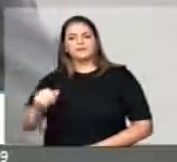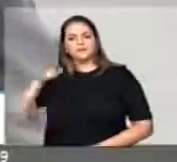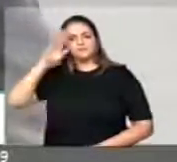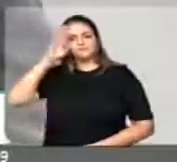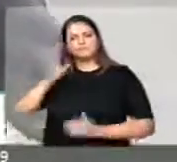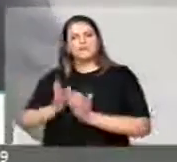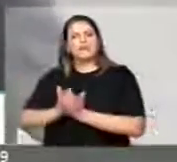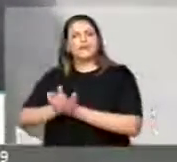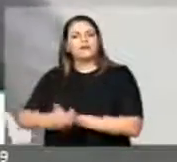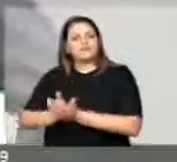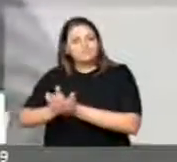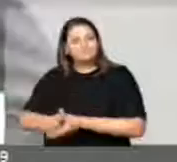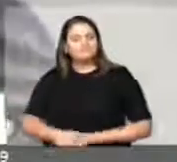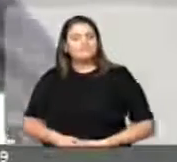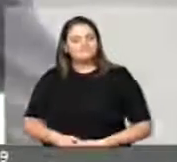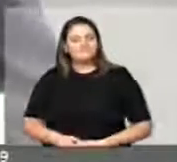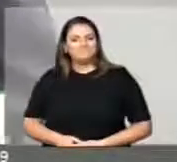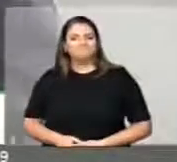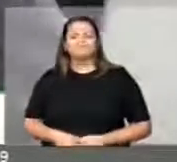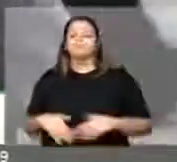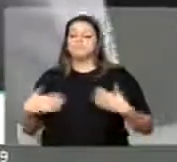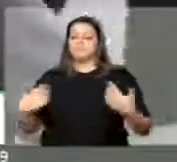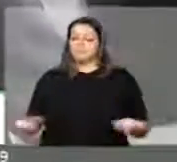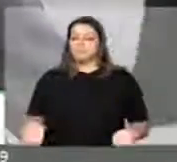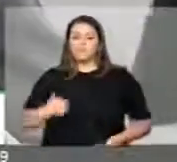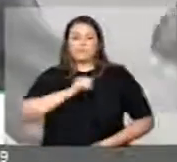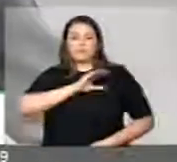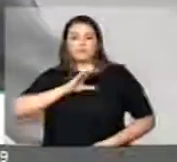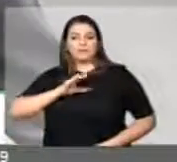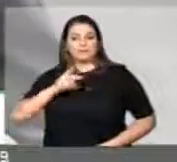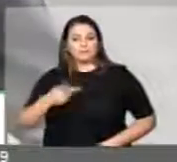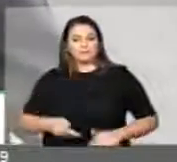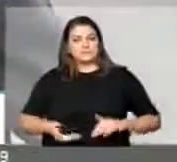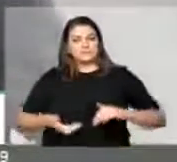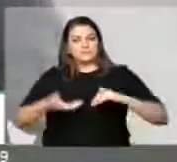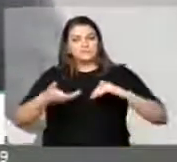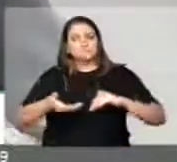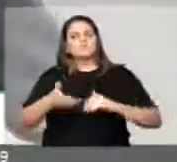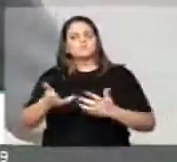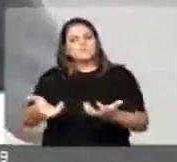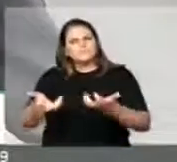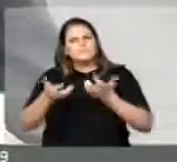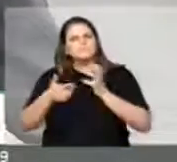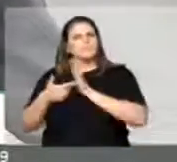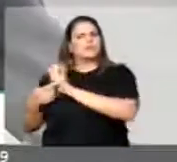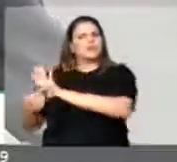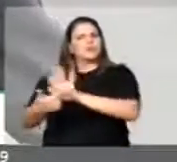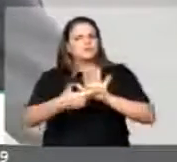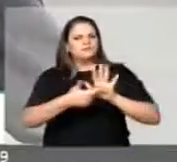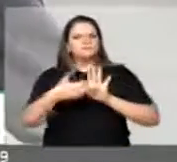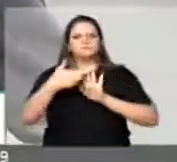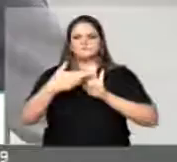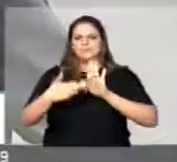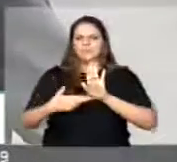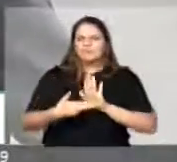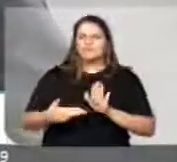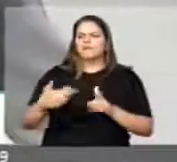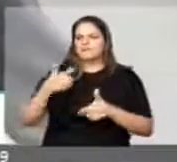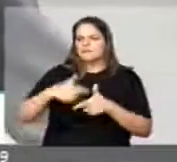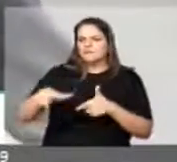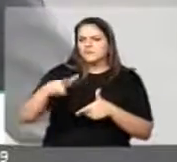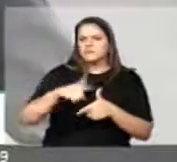a frente parlamentar pretende dar visibilidade, trazer à luz essa realidade